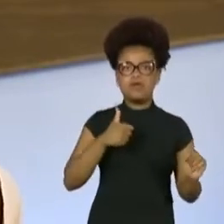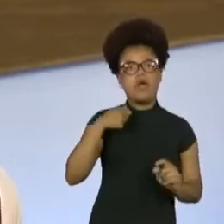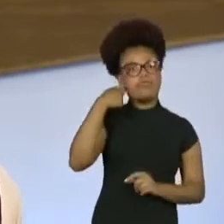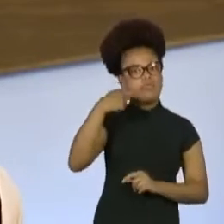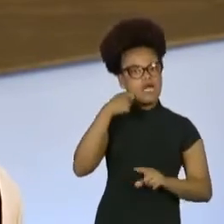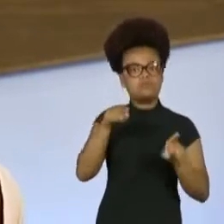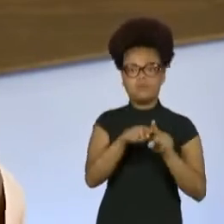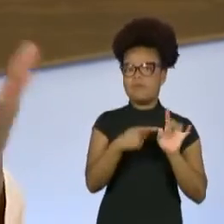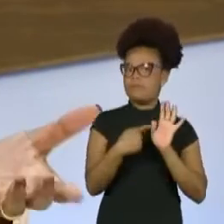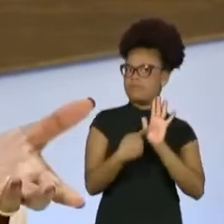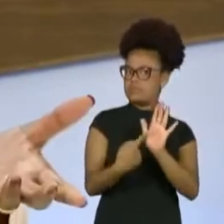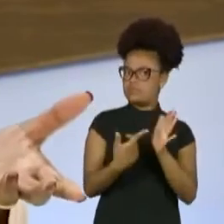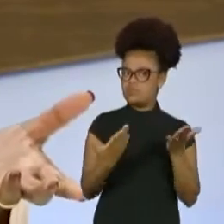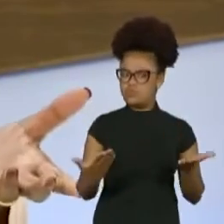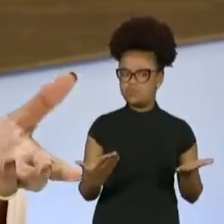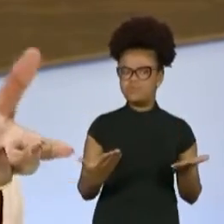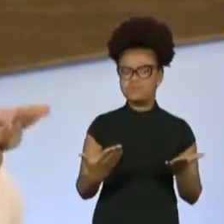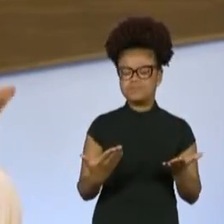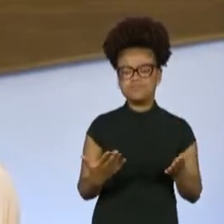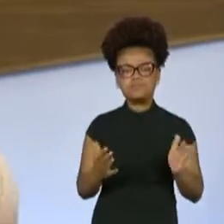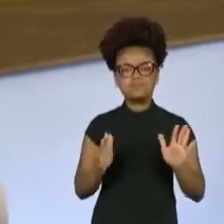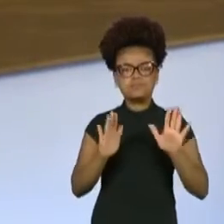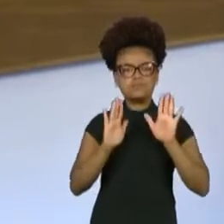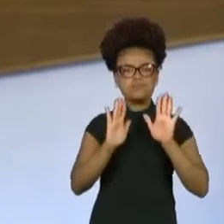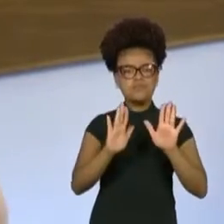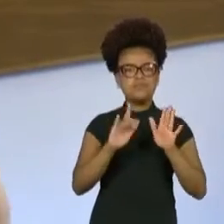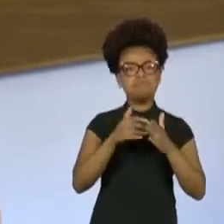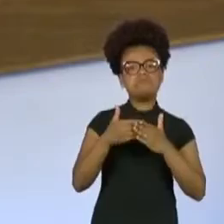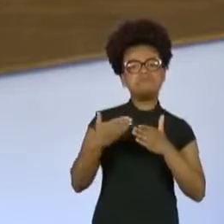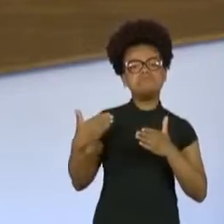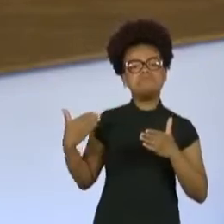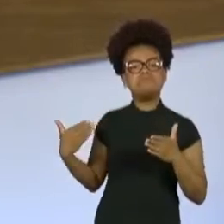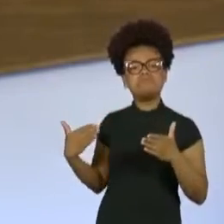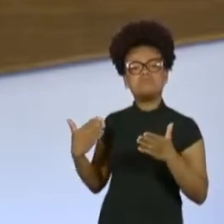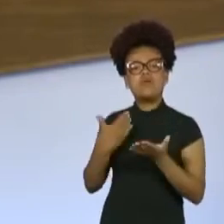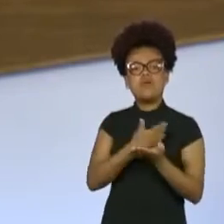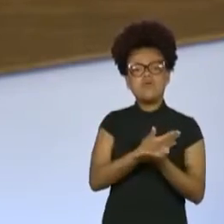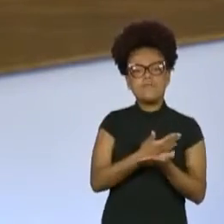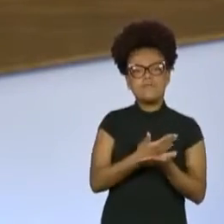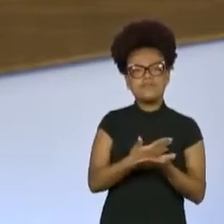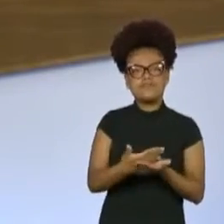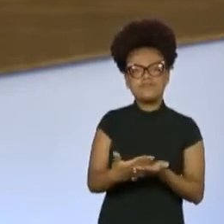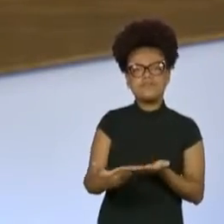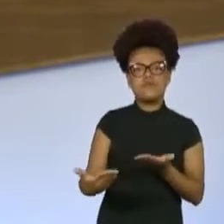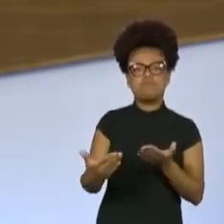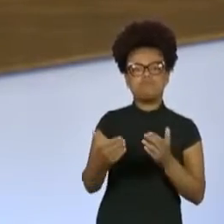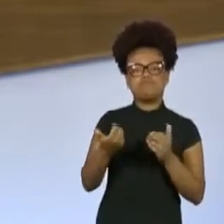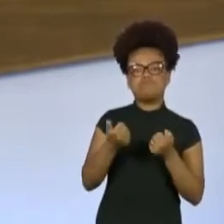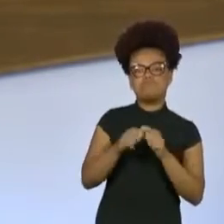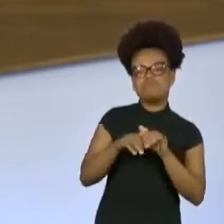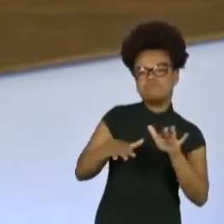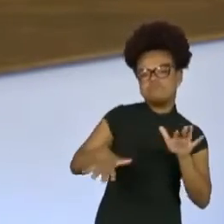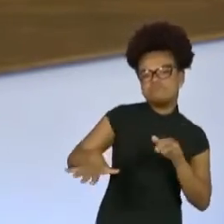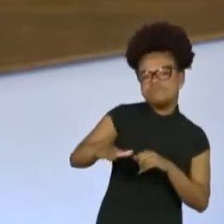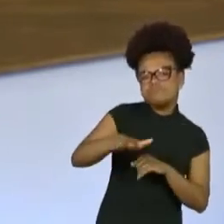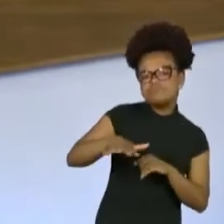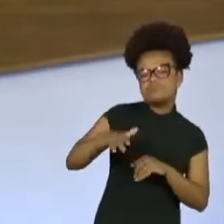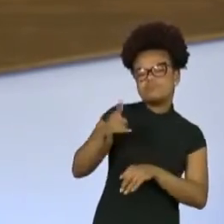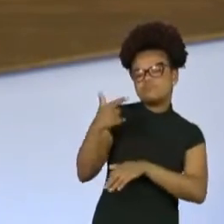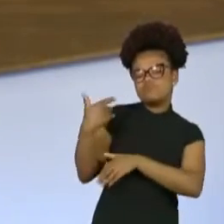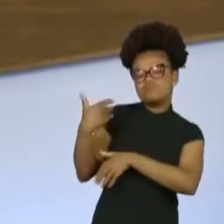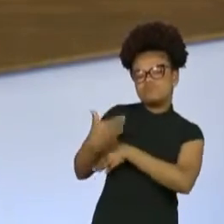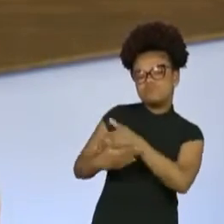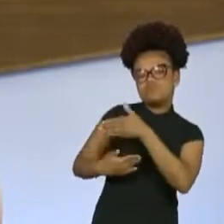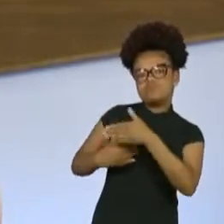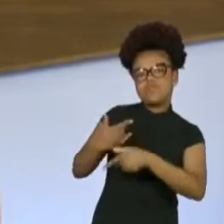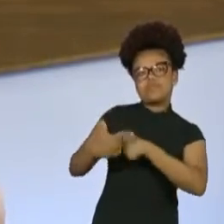julga que foi determinante na sua carreira para que você tivesse essa longa trajetória de trabalhos de tanto sucesso